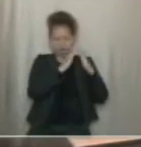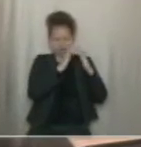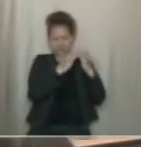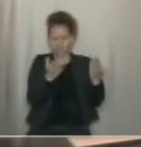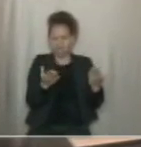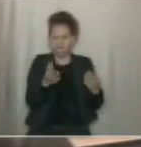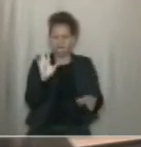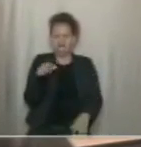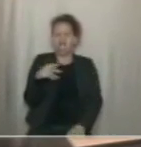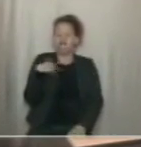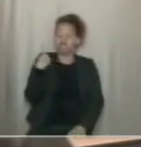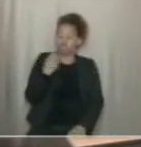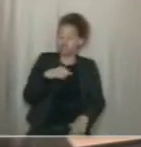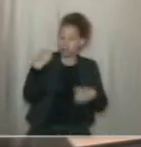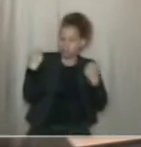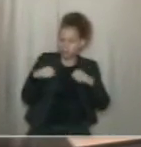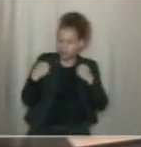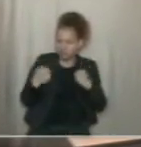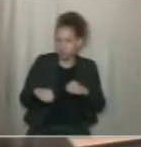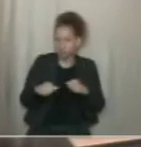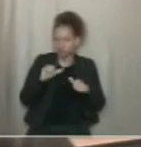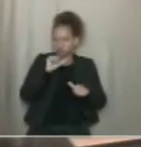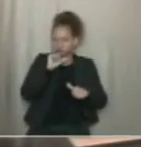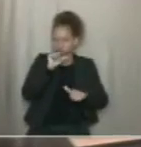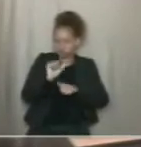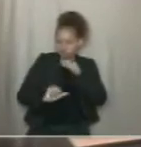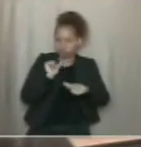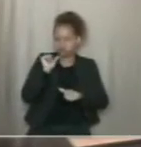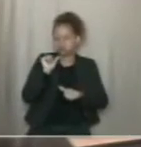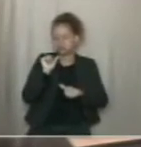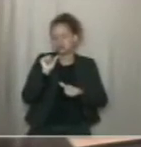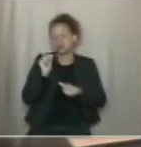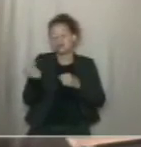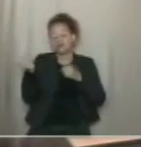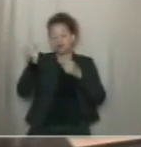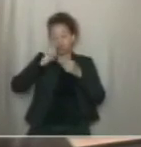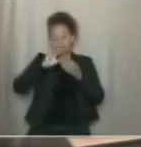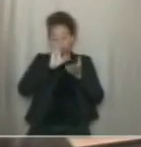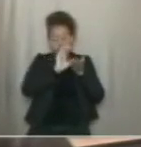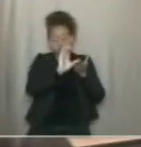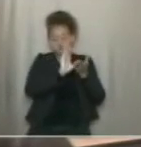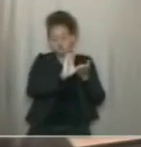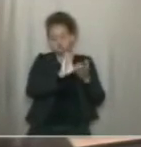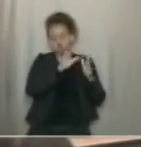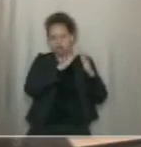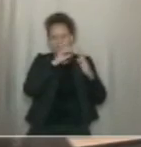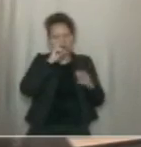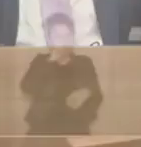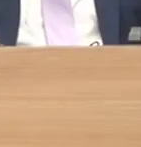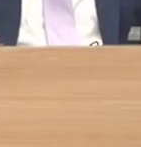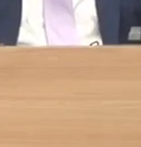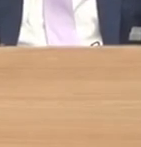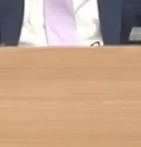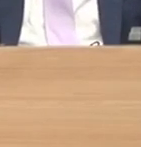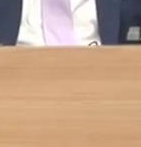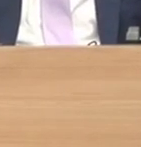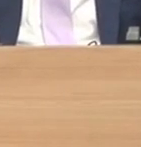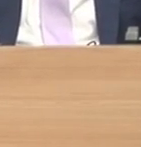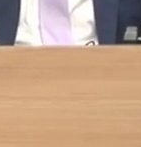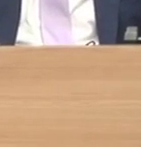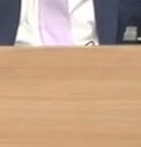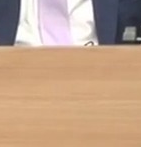diz, então a gente precisa reconstruir isso, voltar a investir nos morros, nos alagados. O